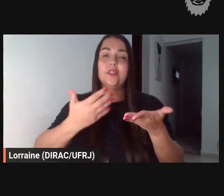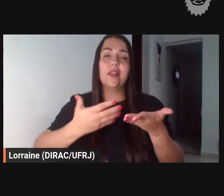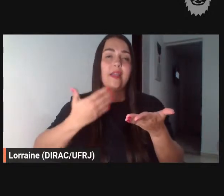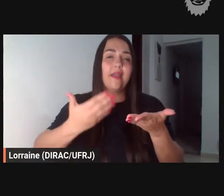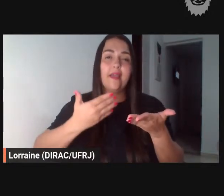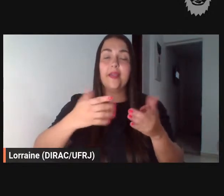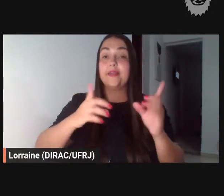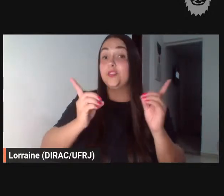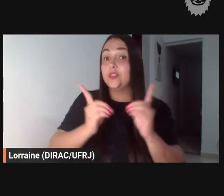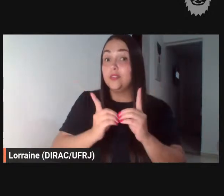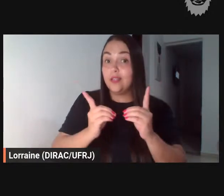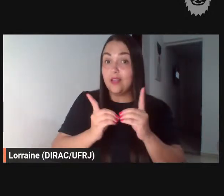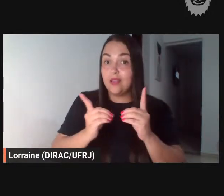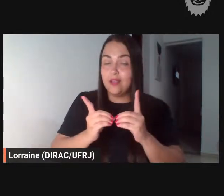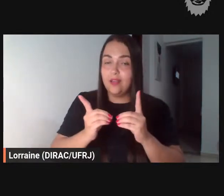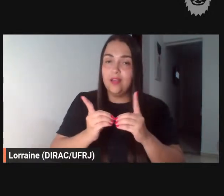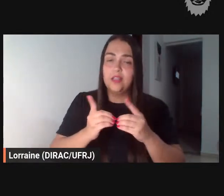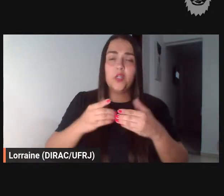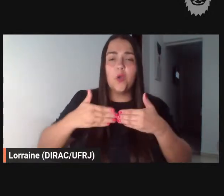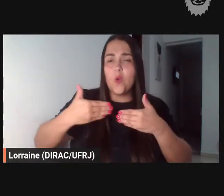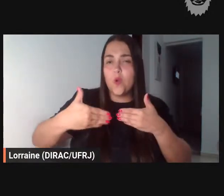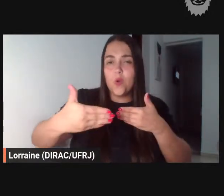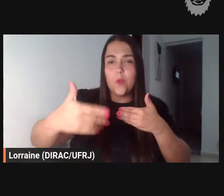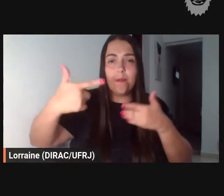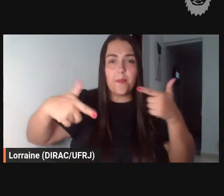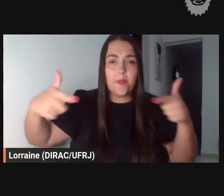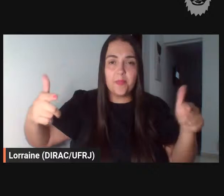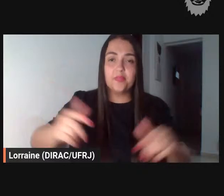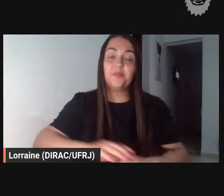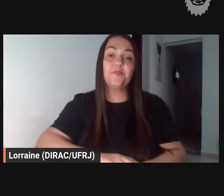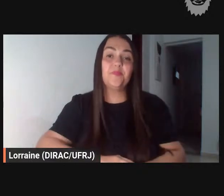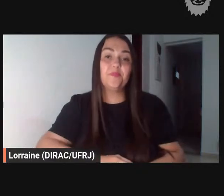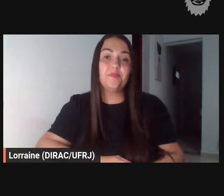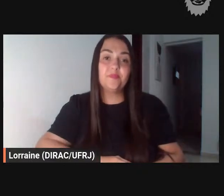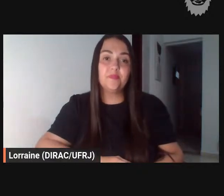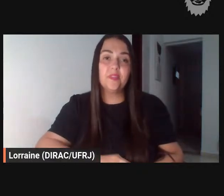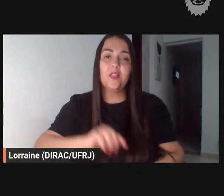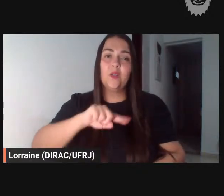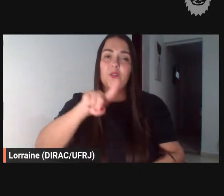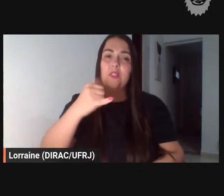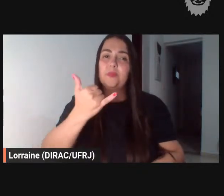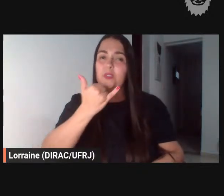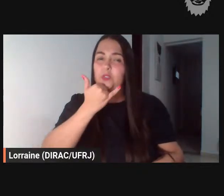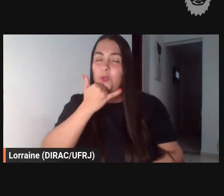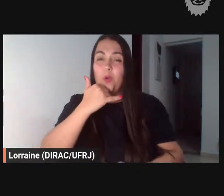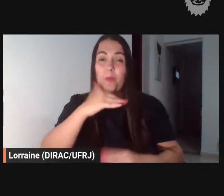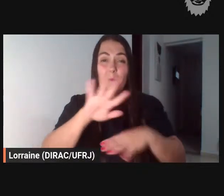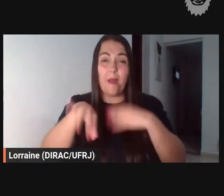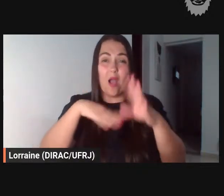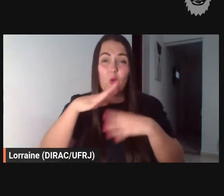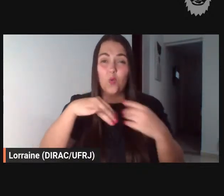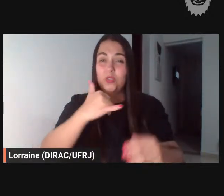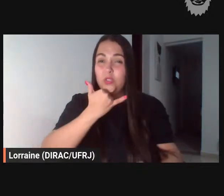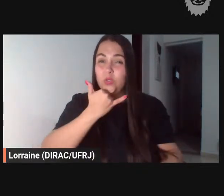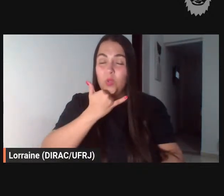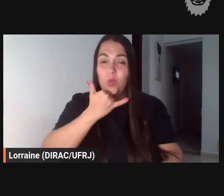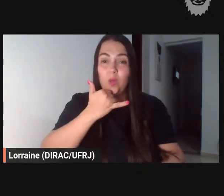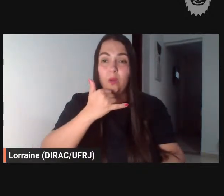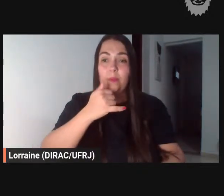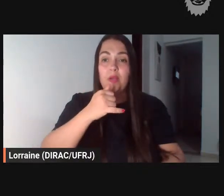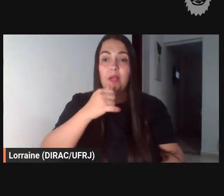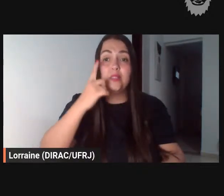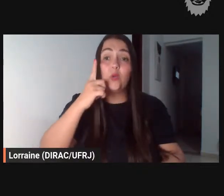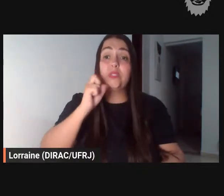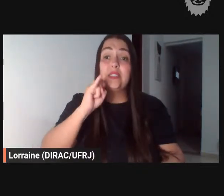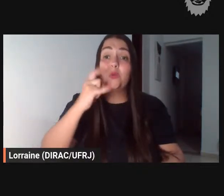didáticos e assim sucessivamente né é vocês me desculpem aqui a bagunça eu não acredito não sei se vocês viram de fato